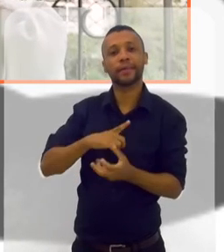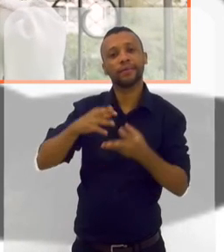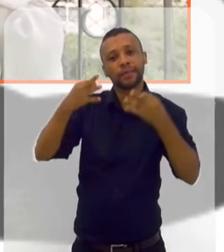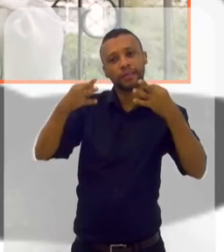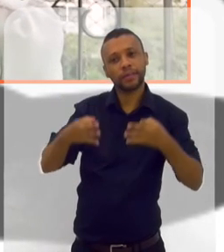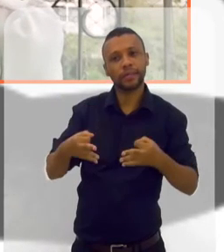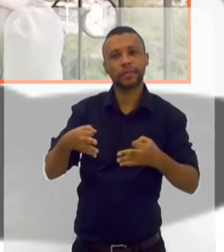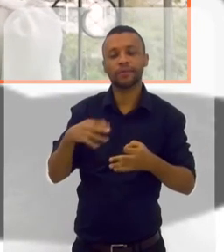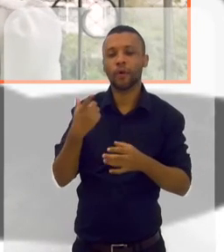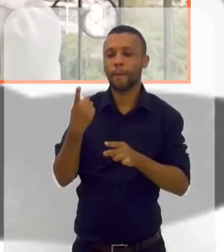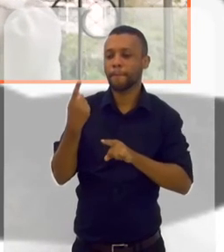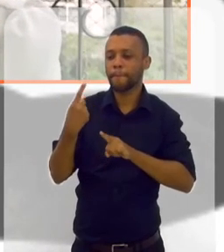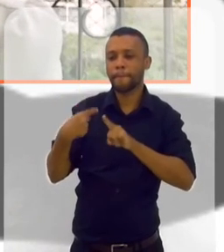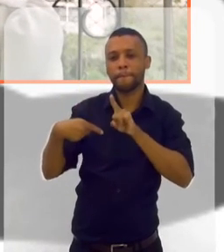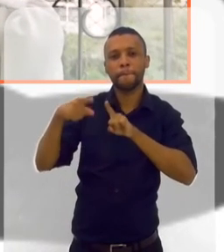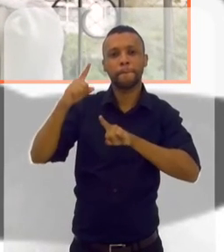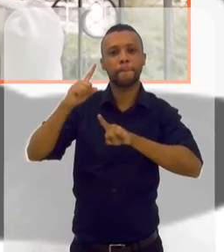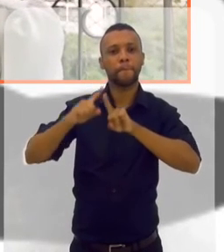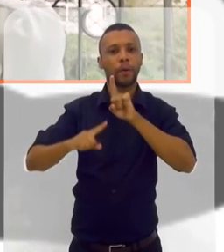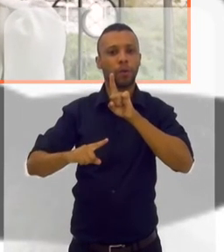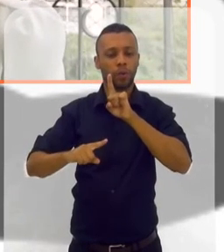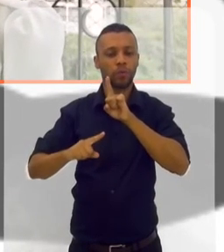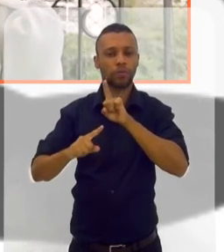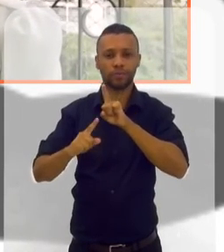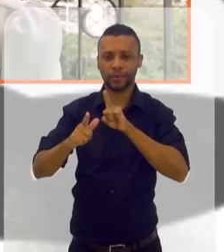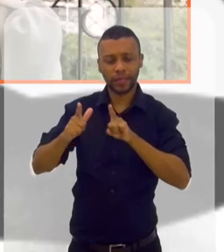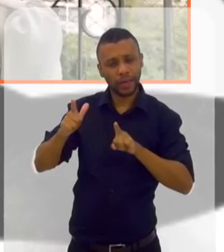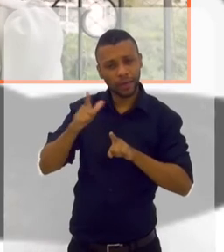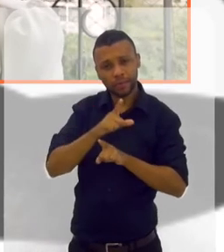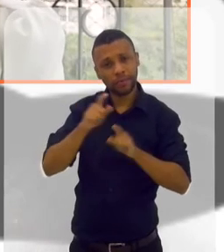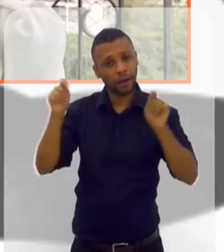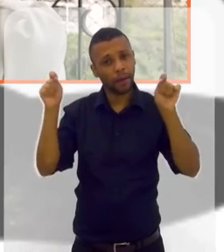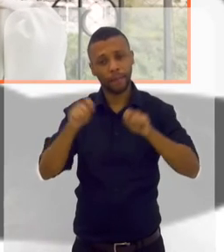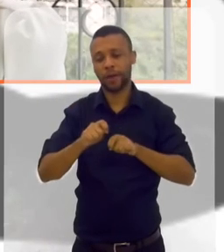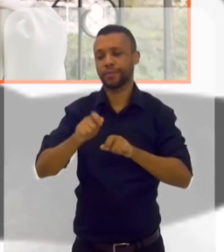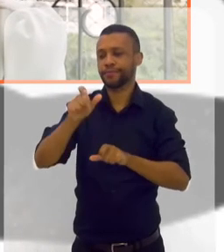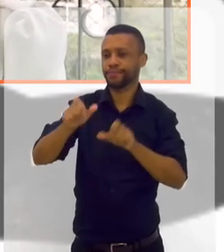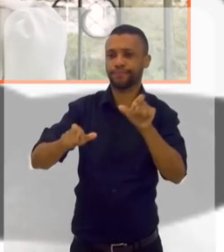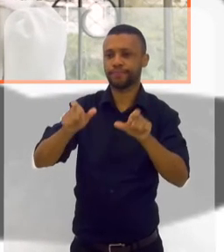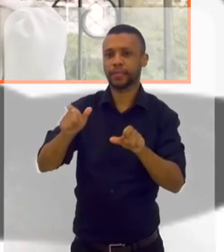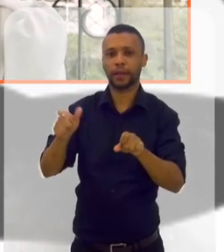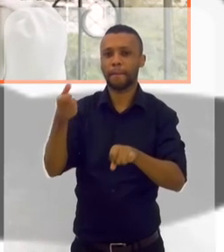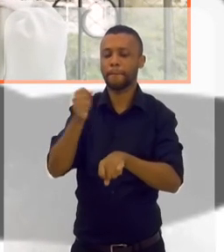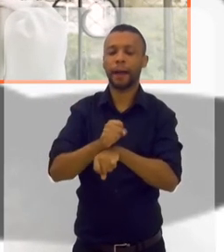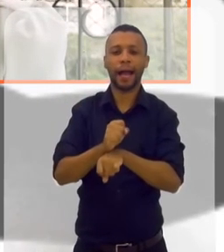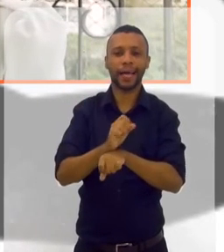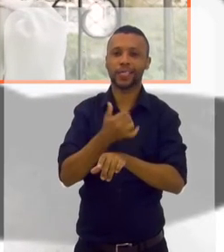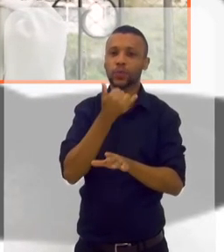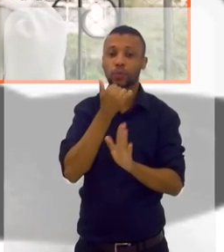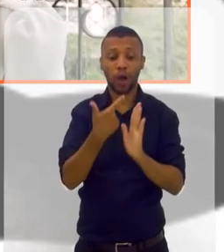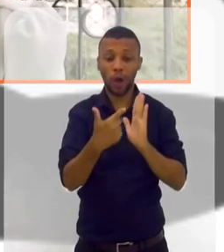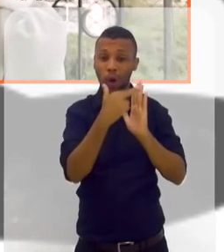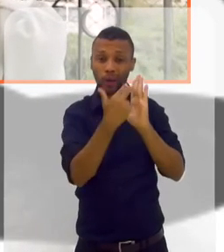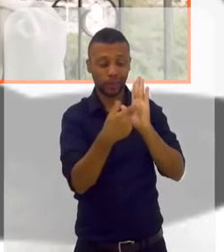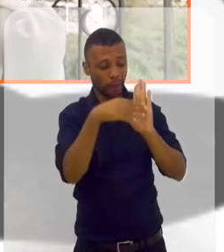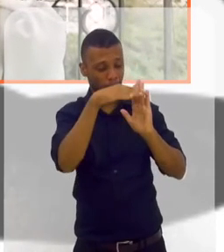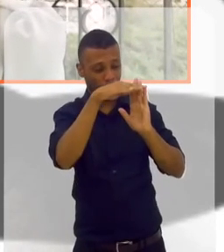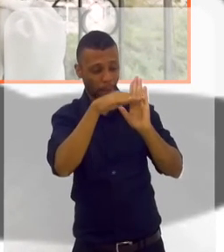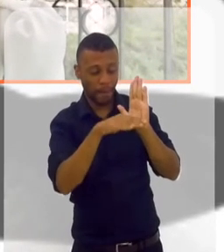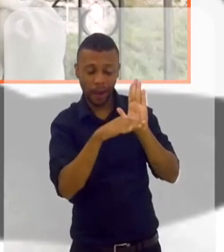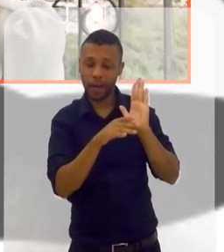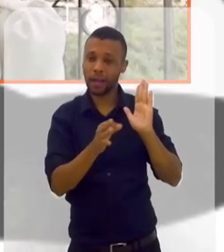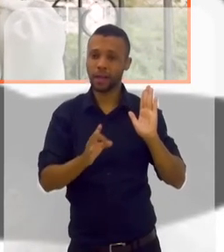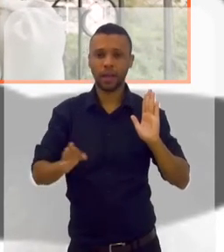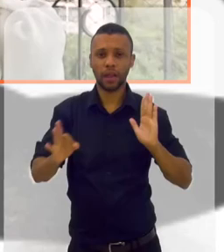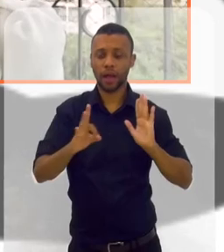E eu tenho certeza que você... transformação que você é capaz de fazer na vida das pessoas. Então, assim, para tudo. Não tem roteiro aqui. É uma